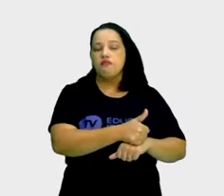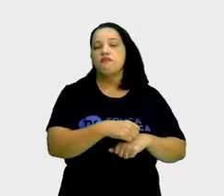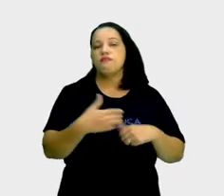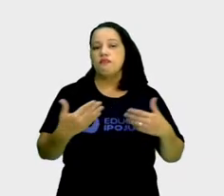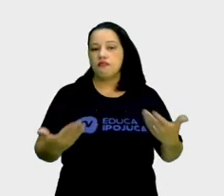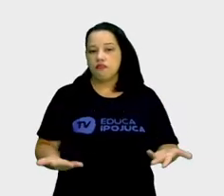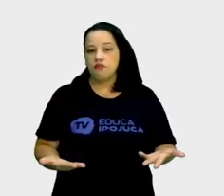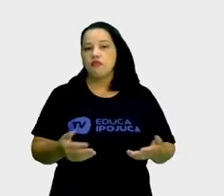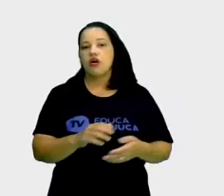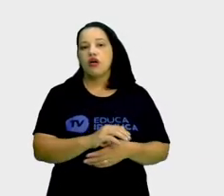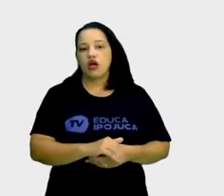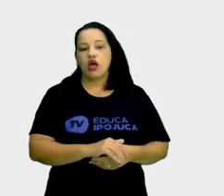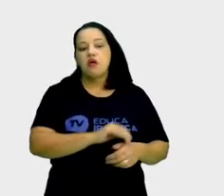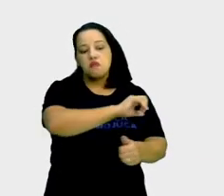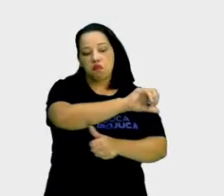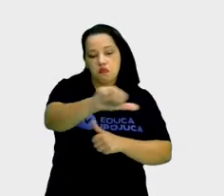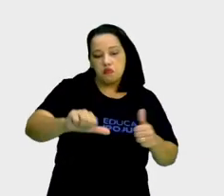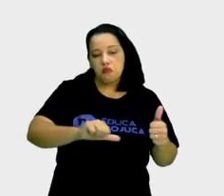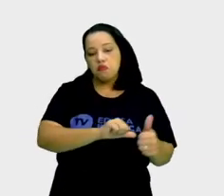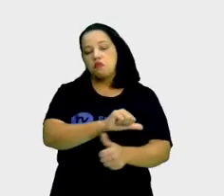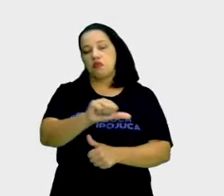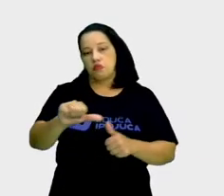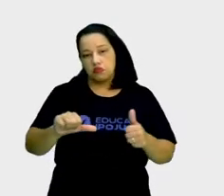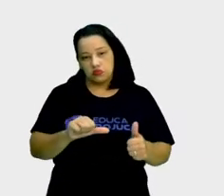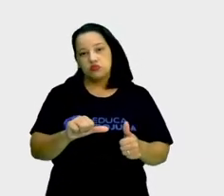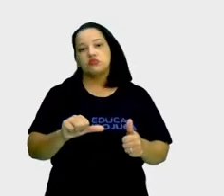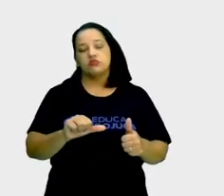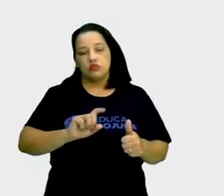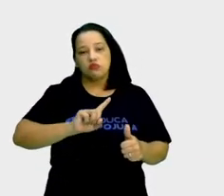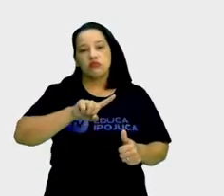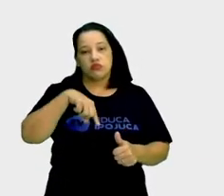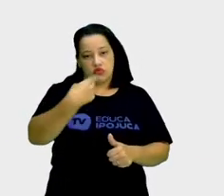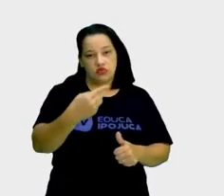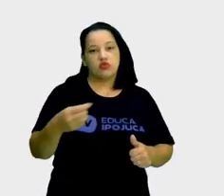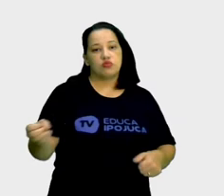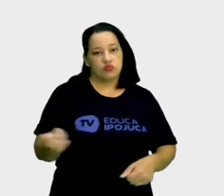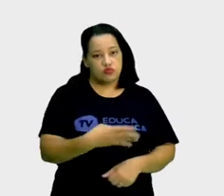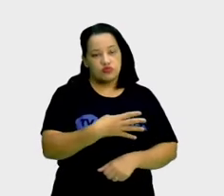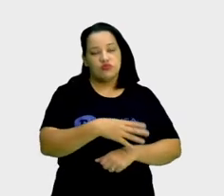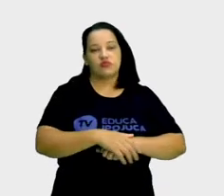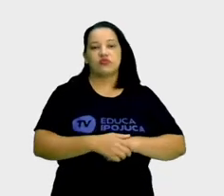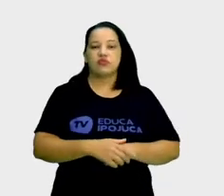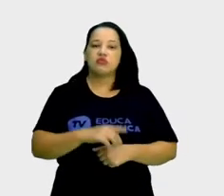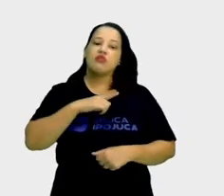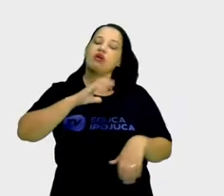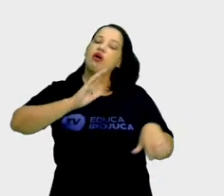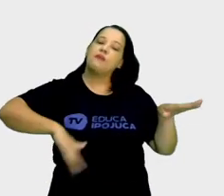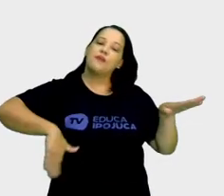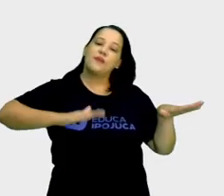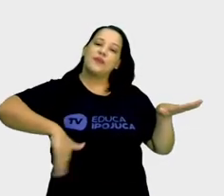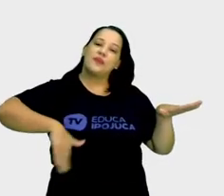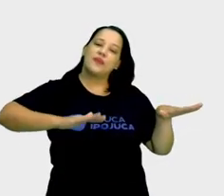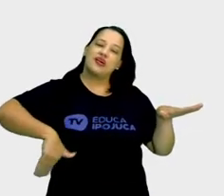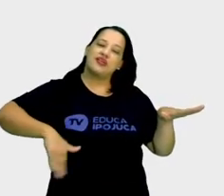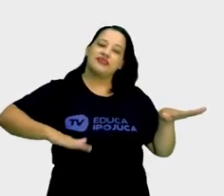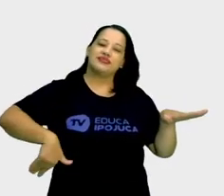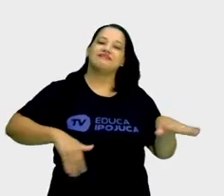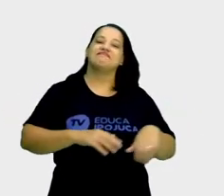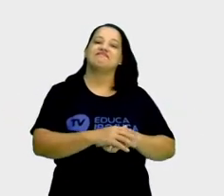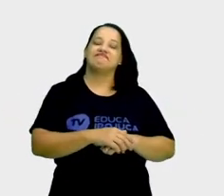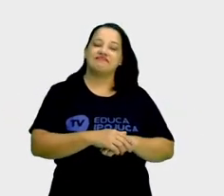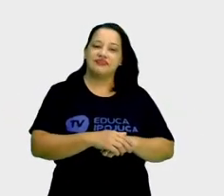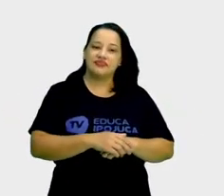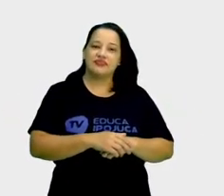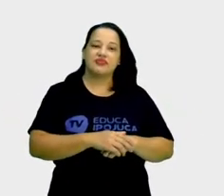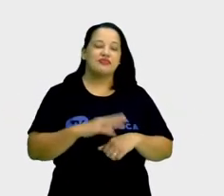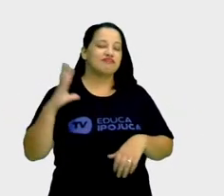está em reforma, que vai ficar muito linda. temos a praia mais